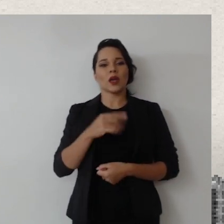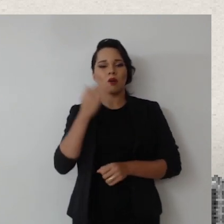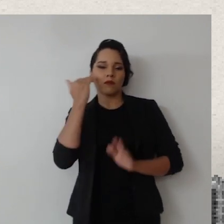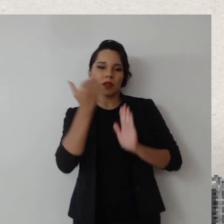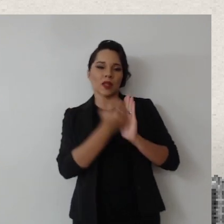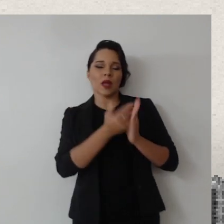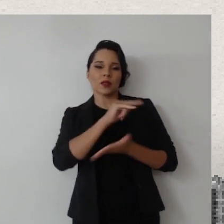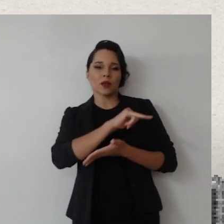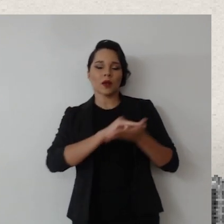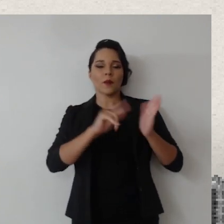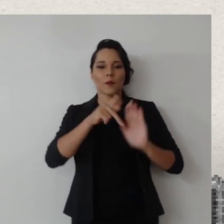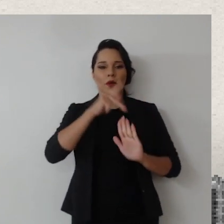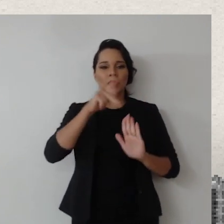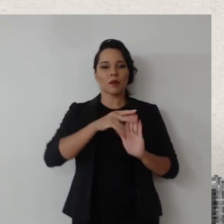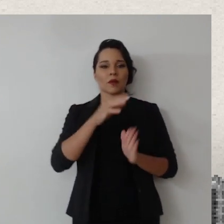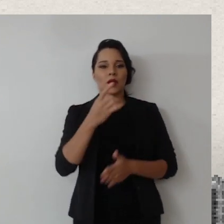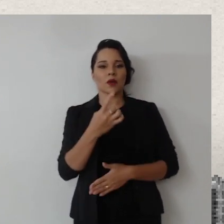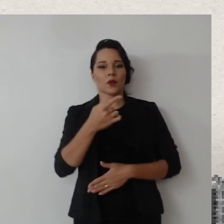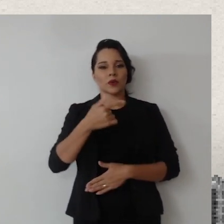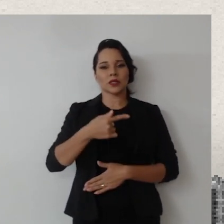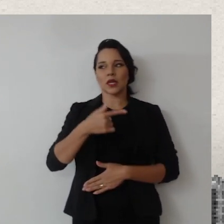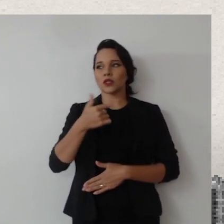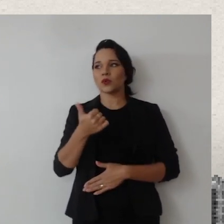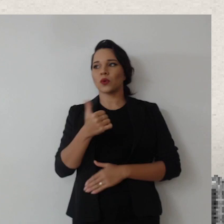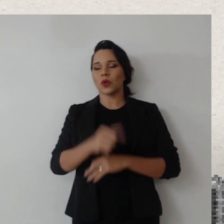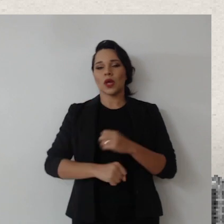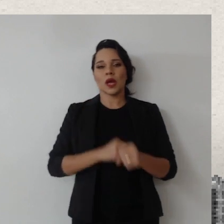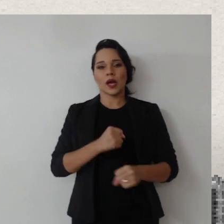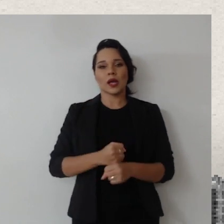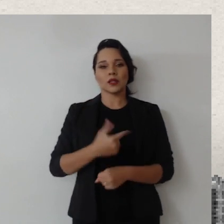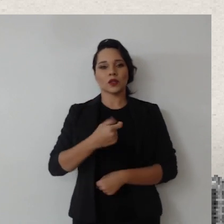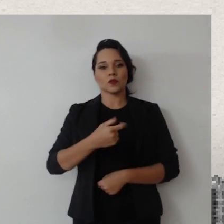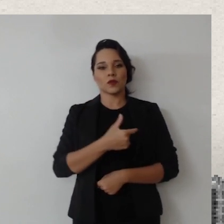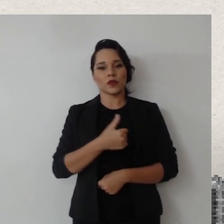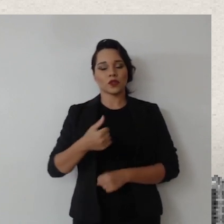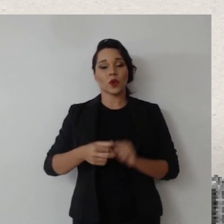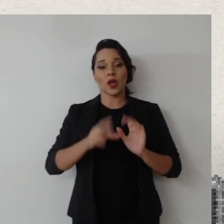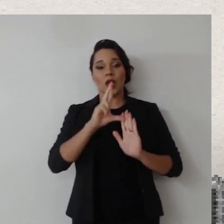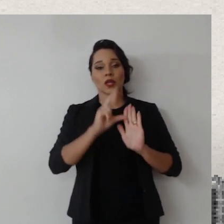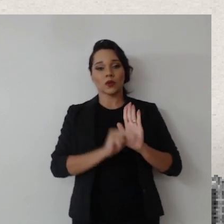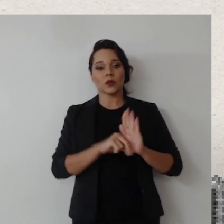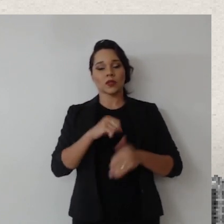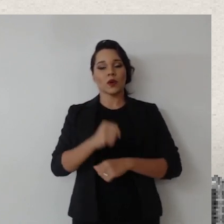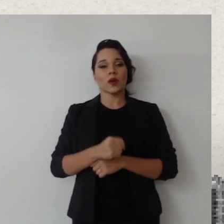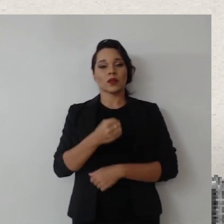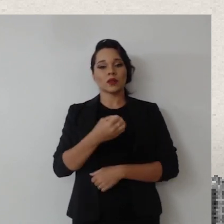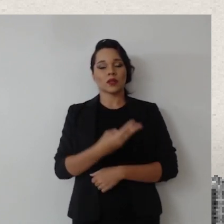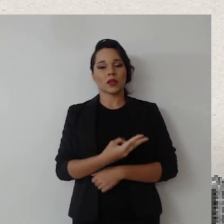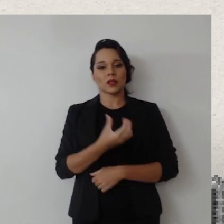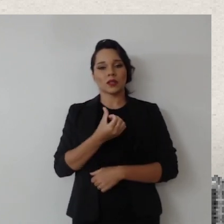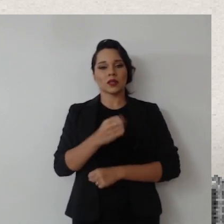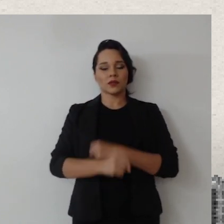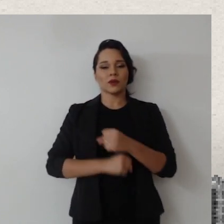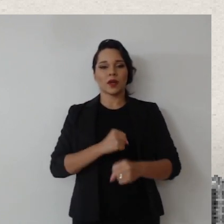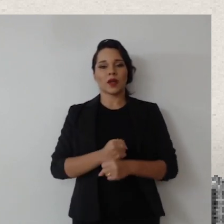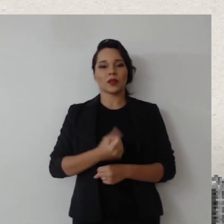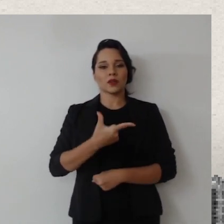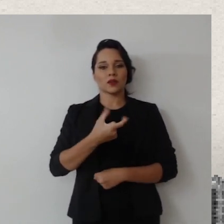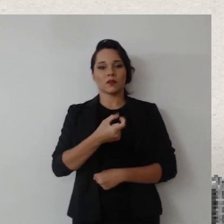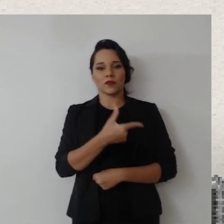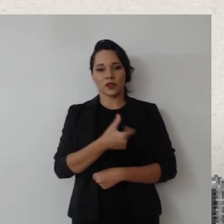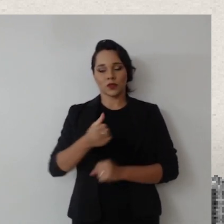portaria Presi 171 de 2021 e a resolução 36 de 2021, que